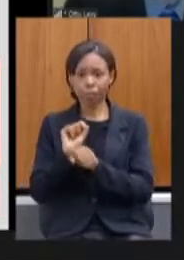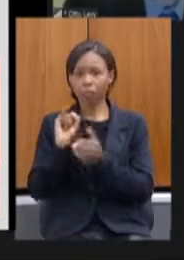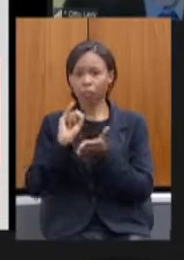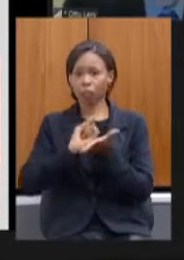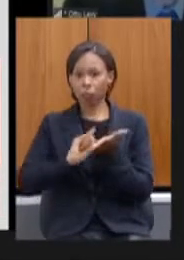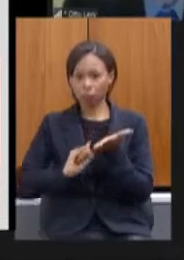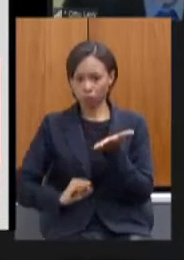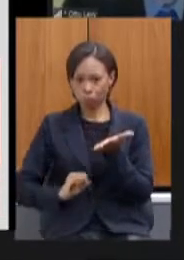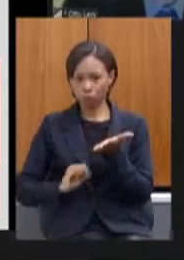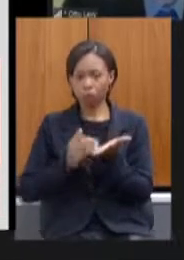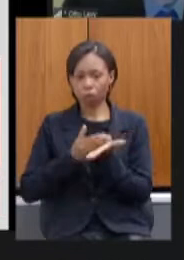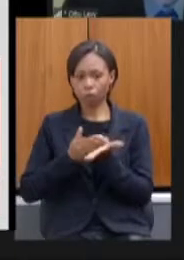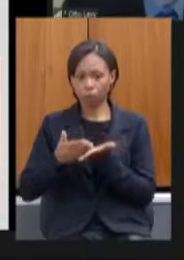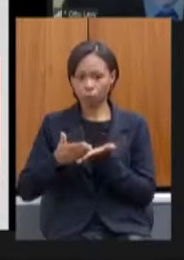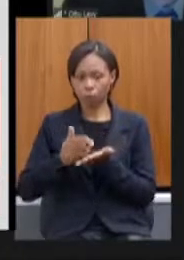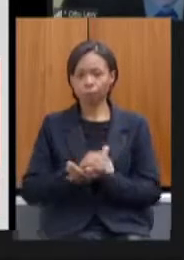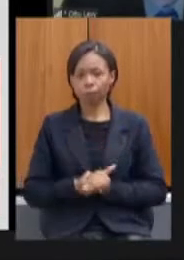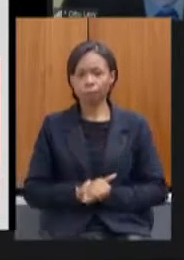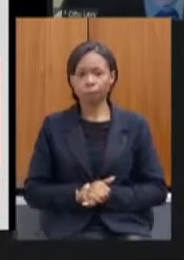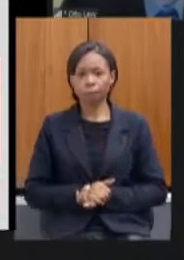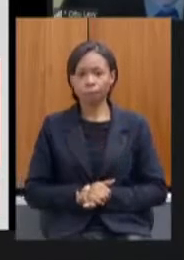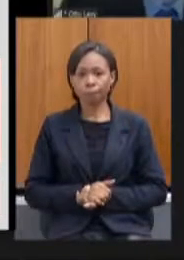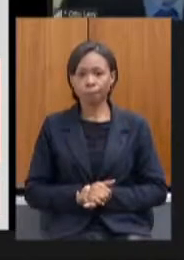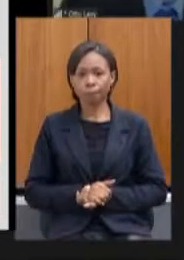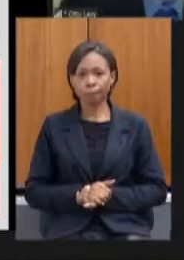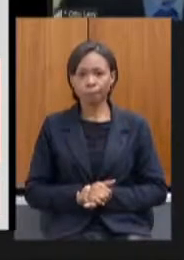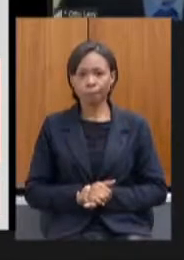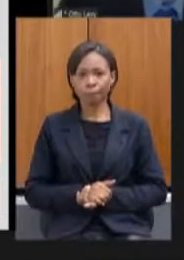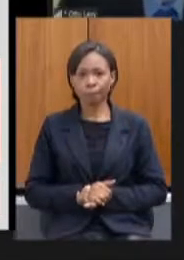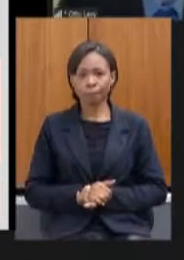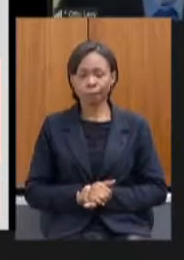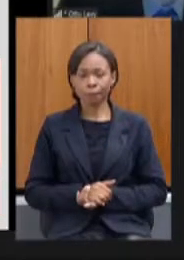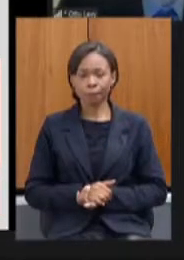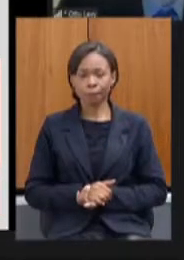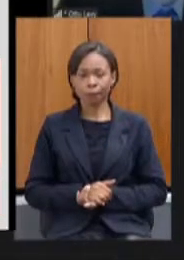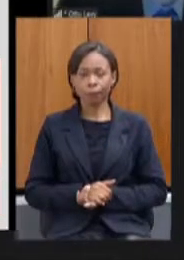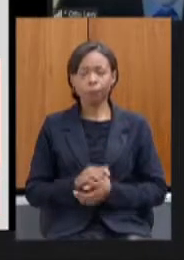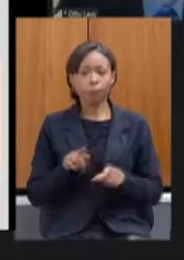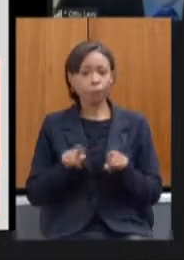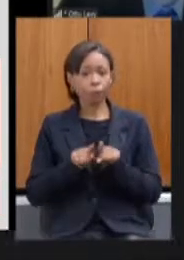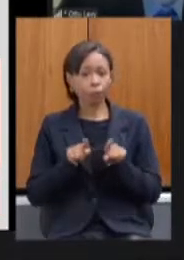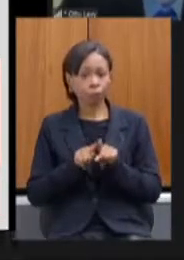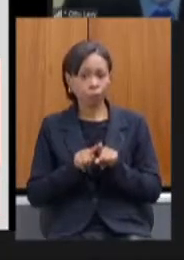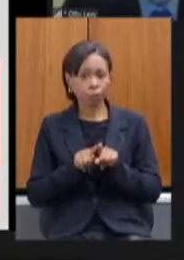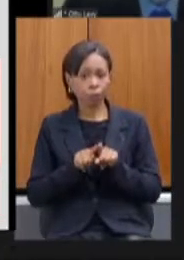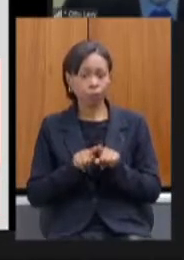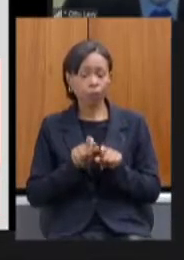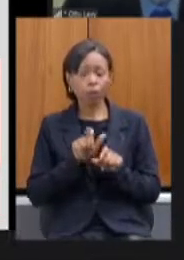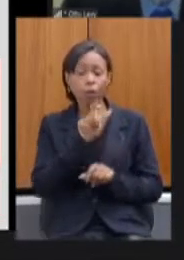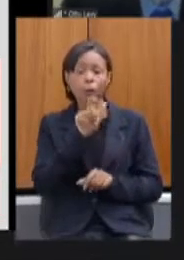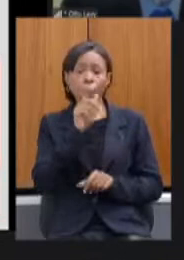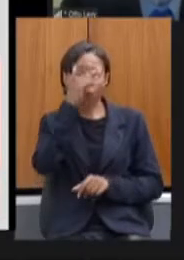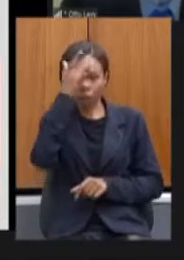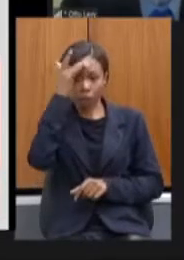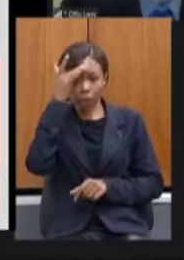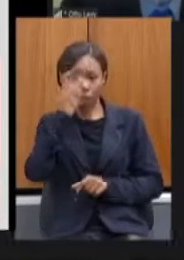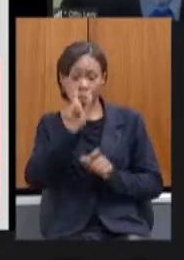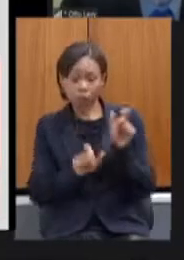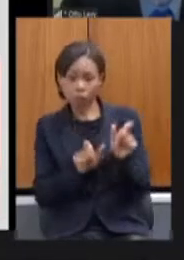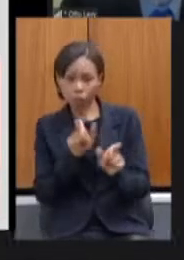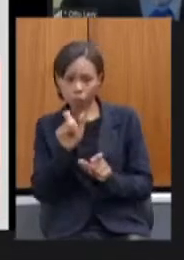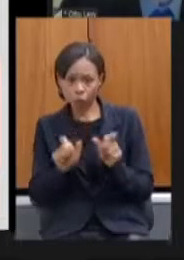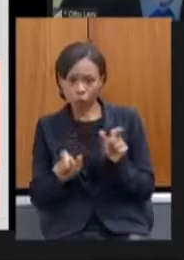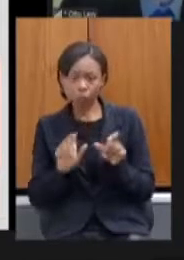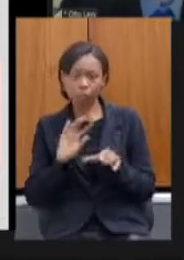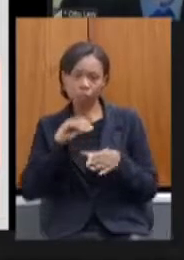além disso para as pessoas entraram no transforma